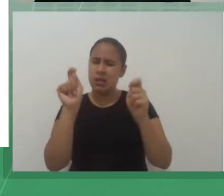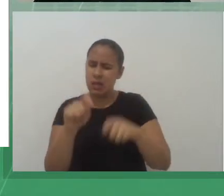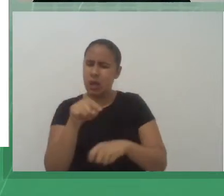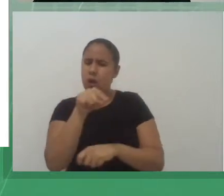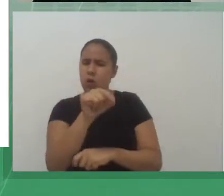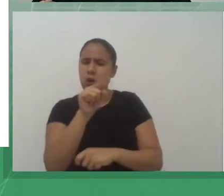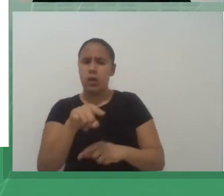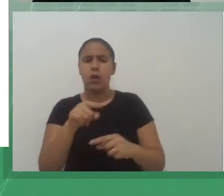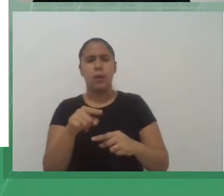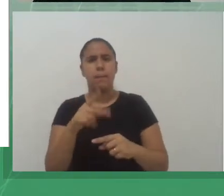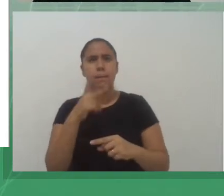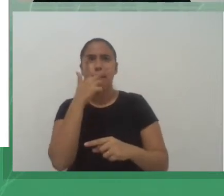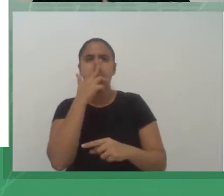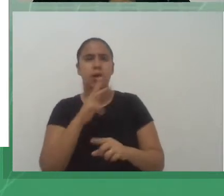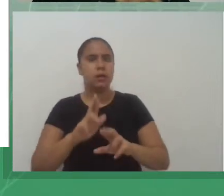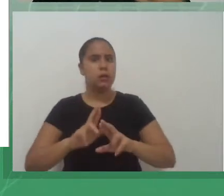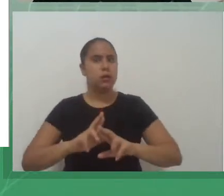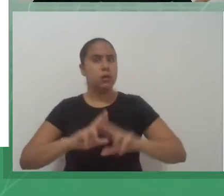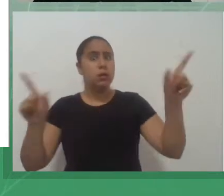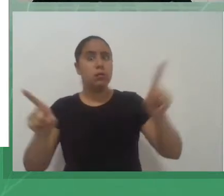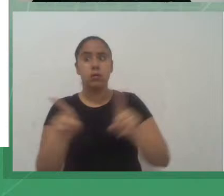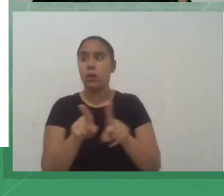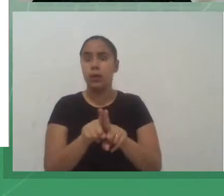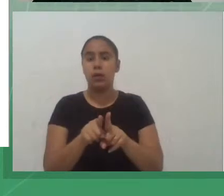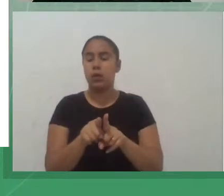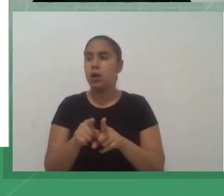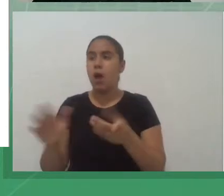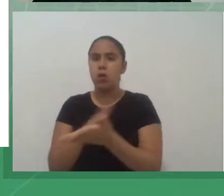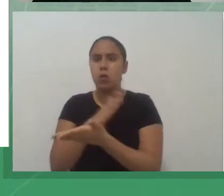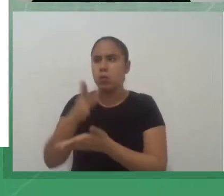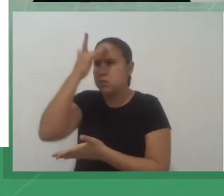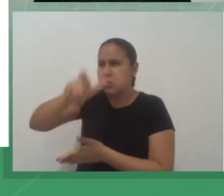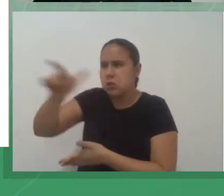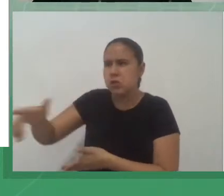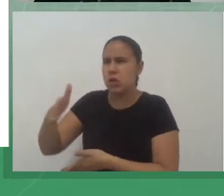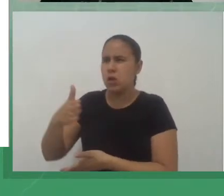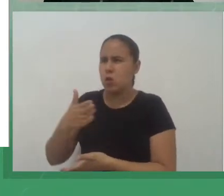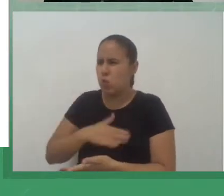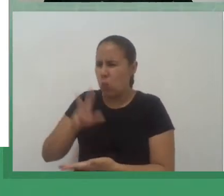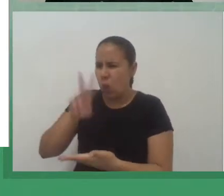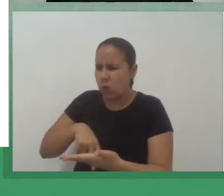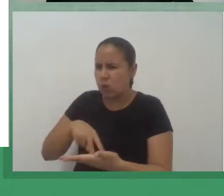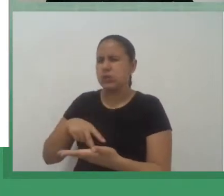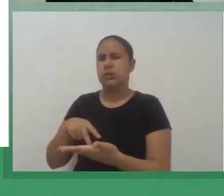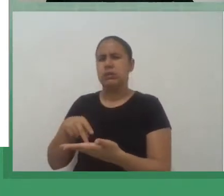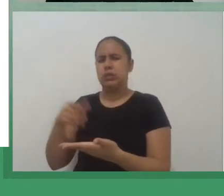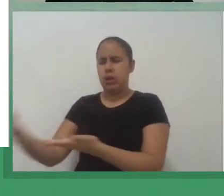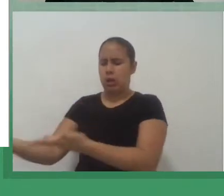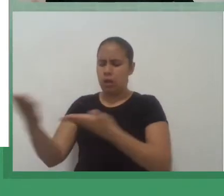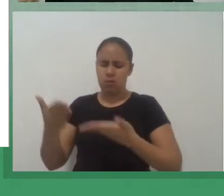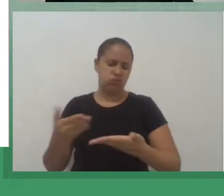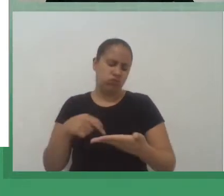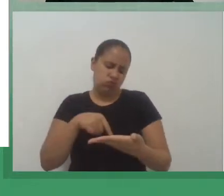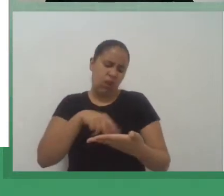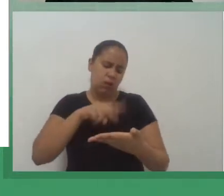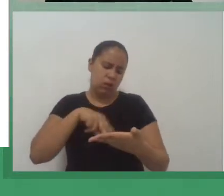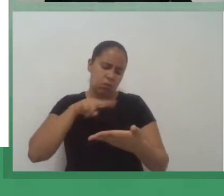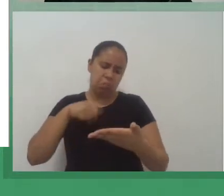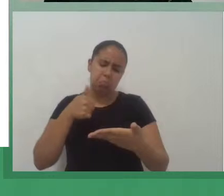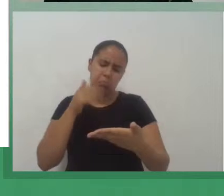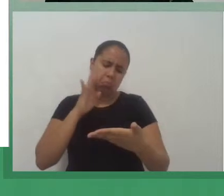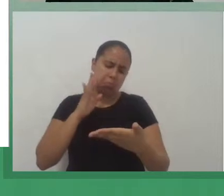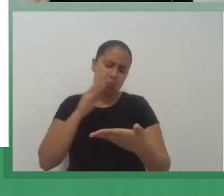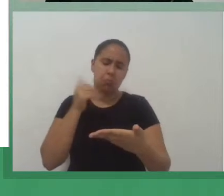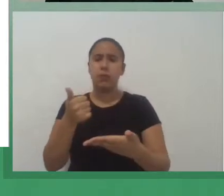também, às vezes, até como um convite à leitura da obra principal, né? Então, será se eu aplicar essa graphic novel,